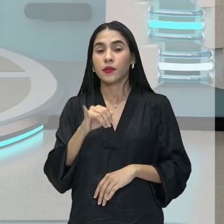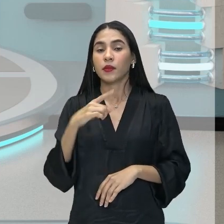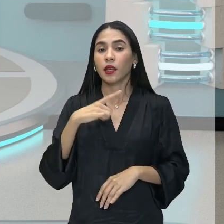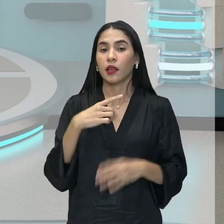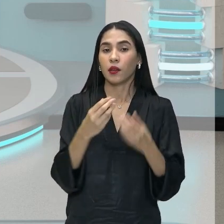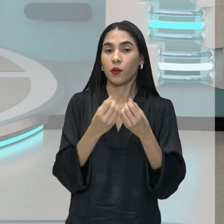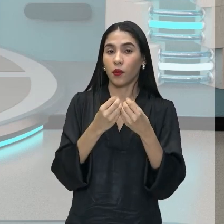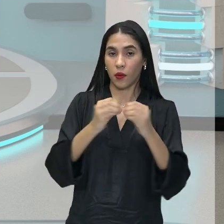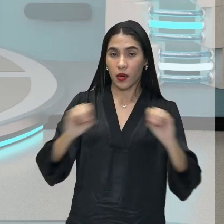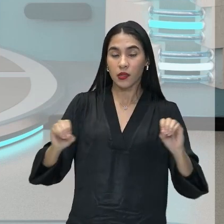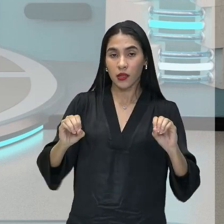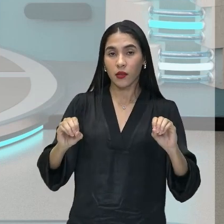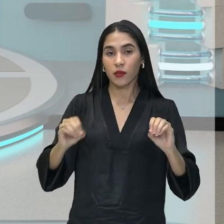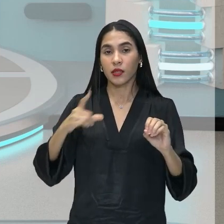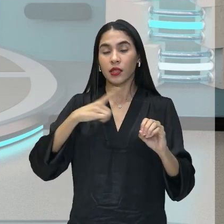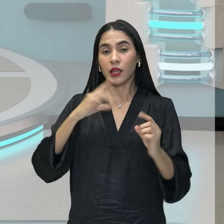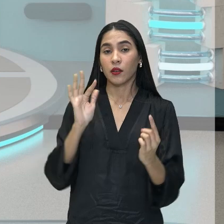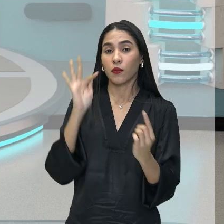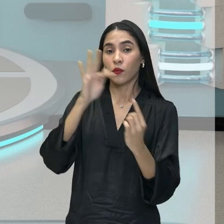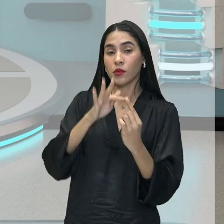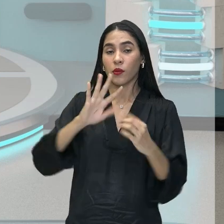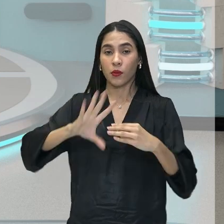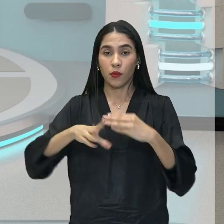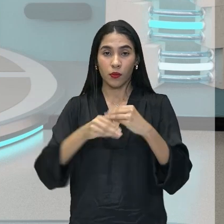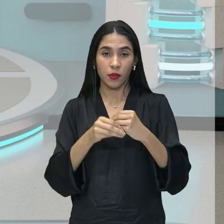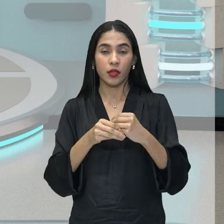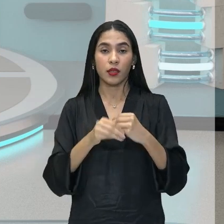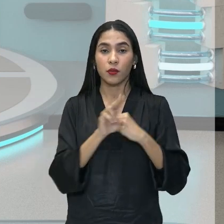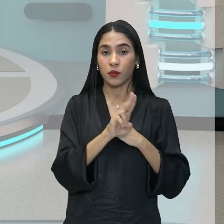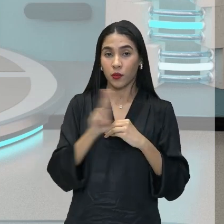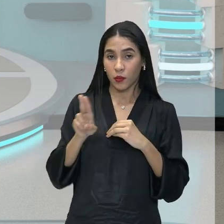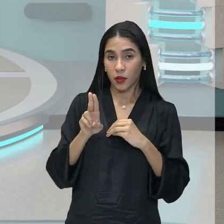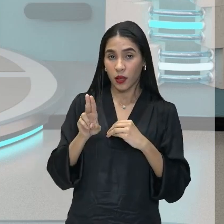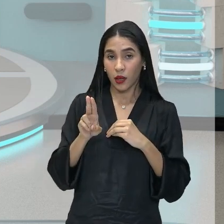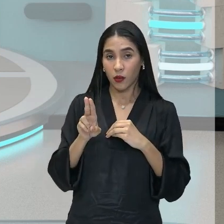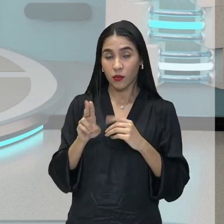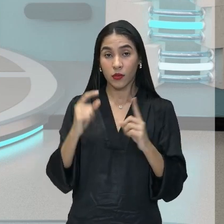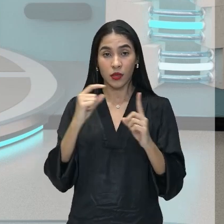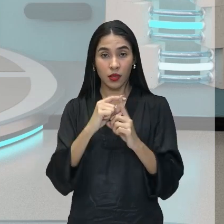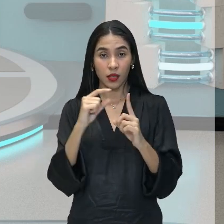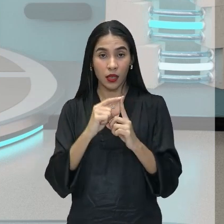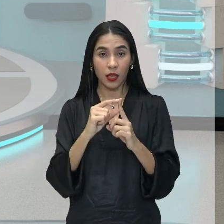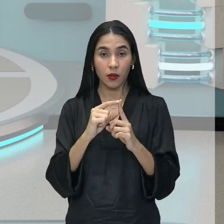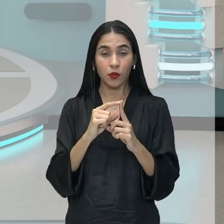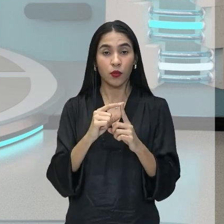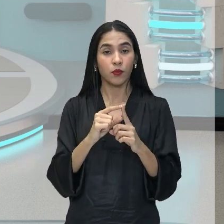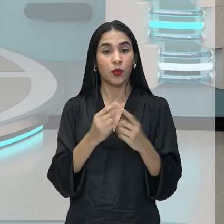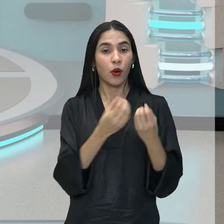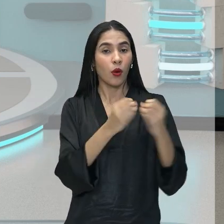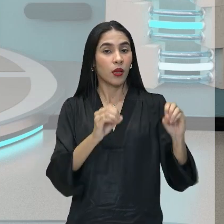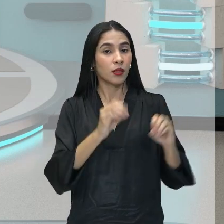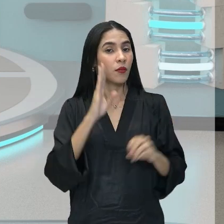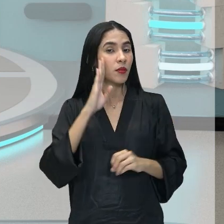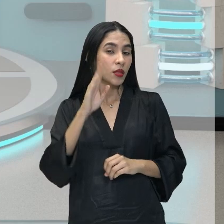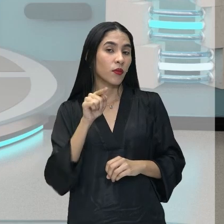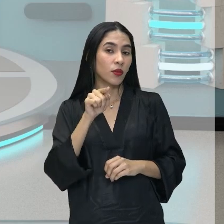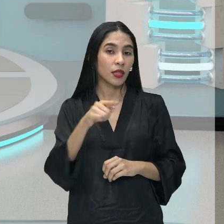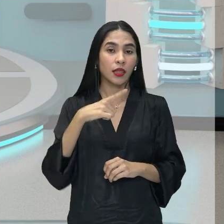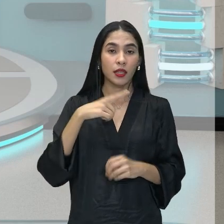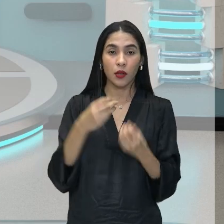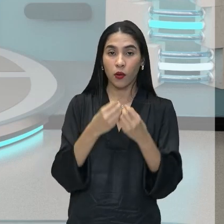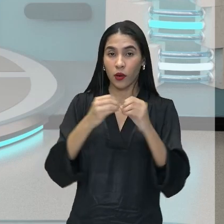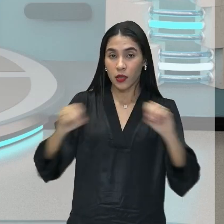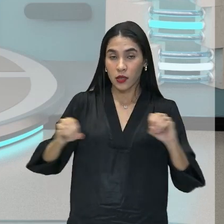orações que exercem a função de complemento nominal de algum termo da oração principal, você tem uma oração